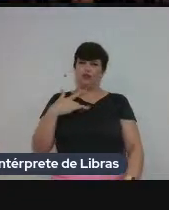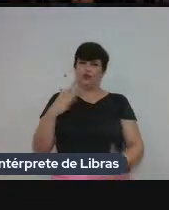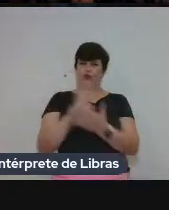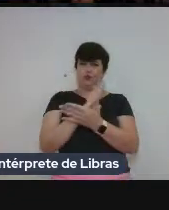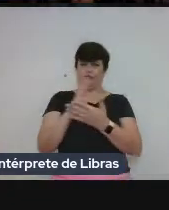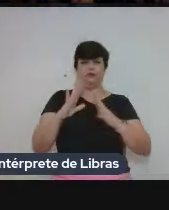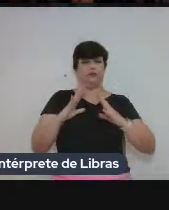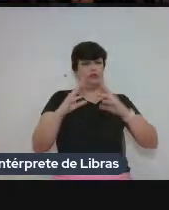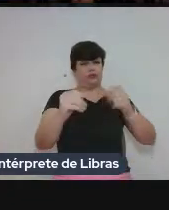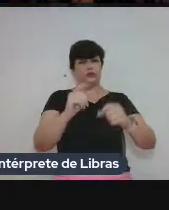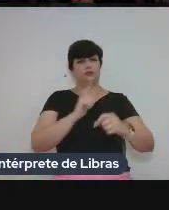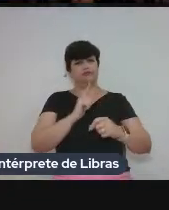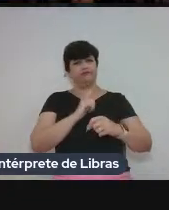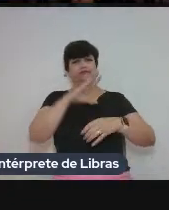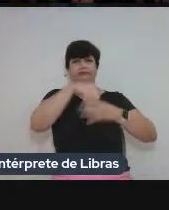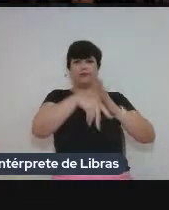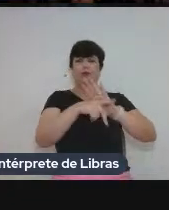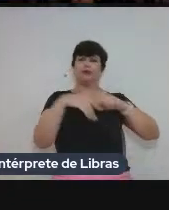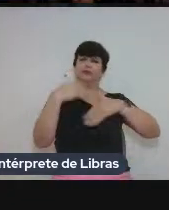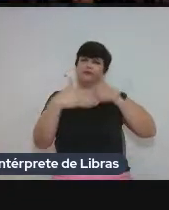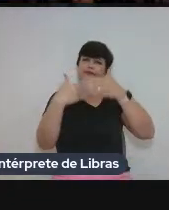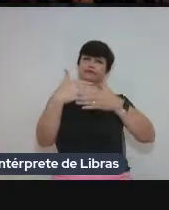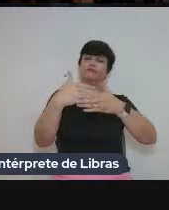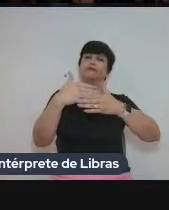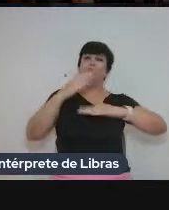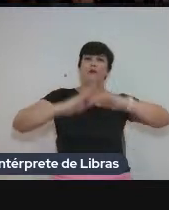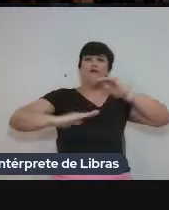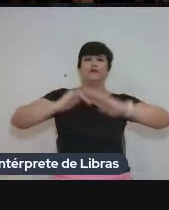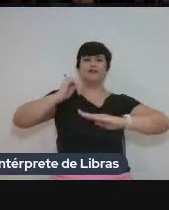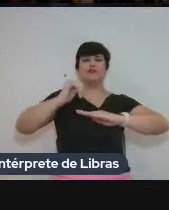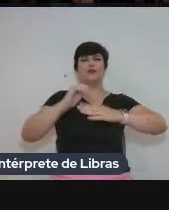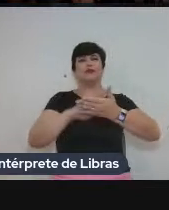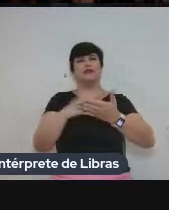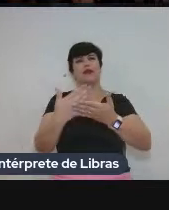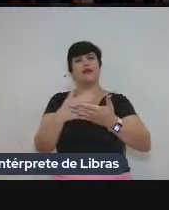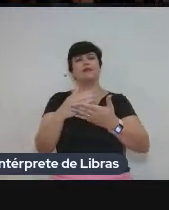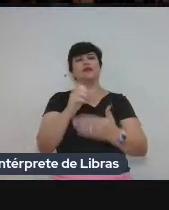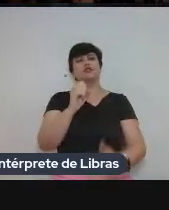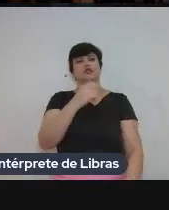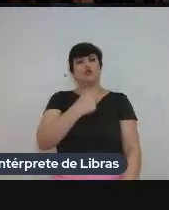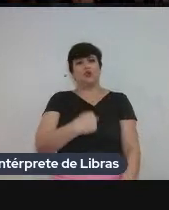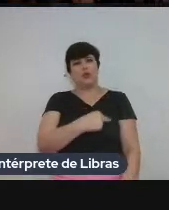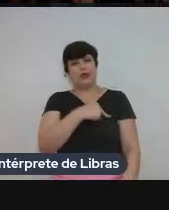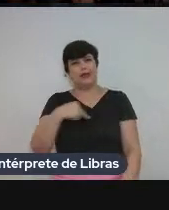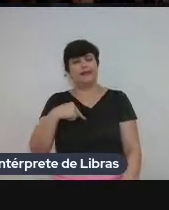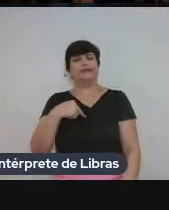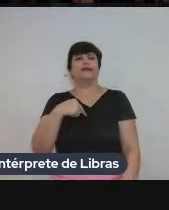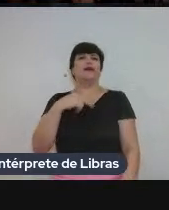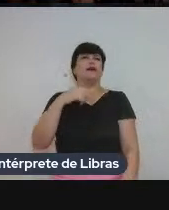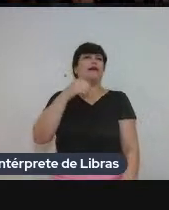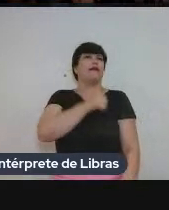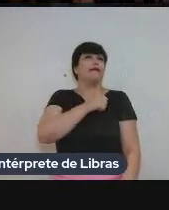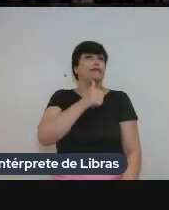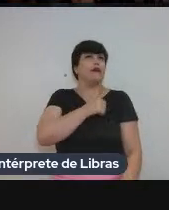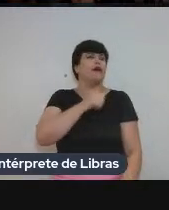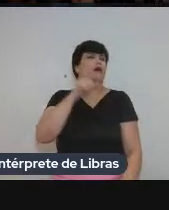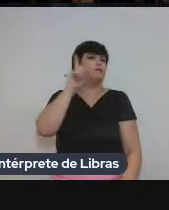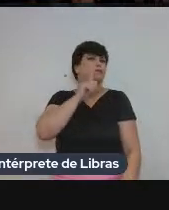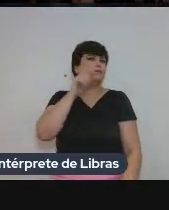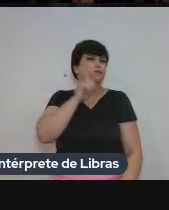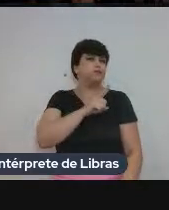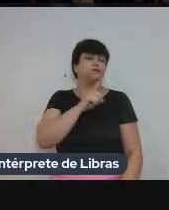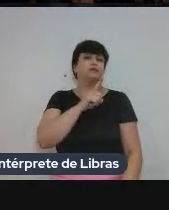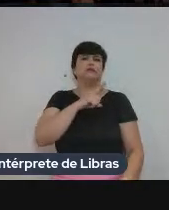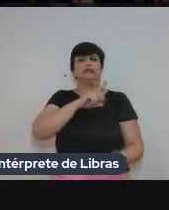em aprendizagem de desenvolvimento da profissão de intérprete, então, Suíça, Austrália, Canadá, Estados Unidos, e muitos